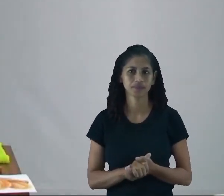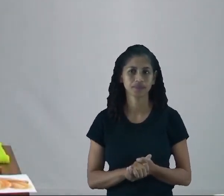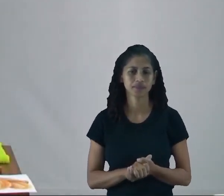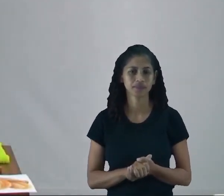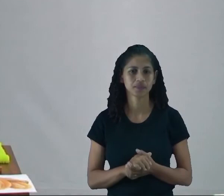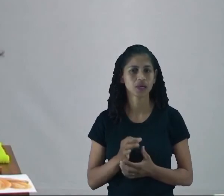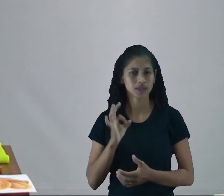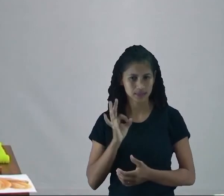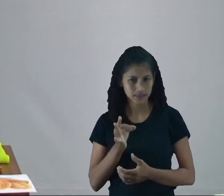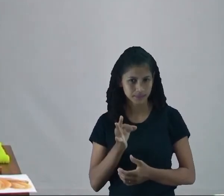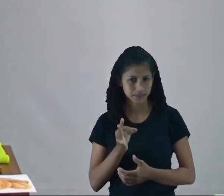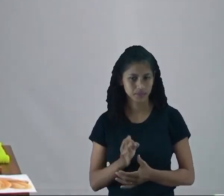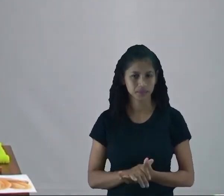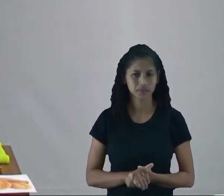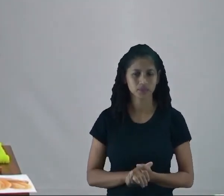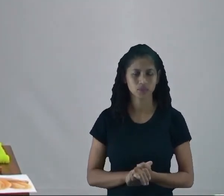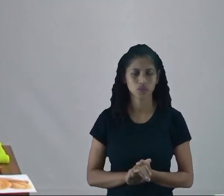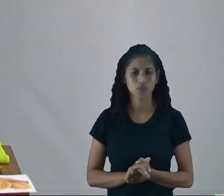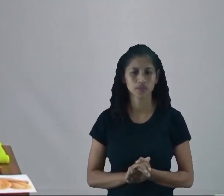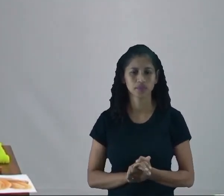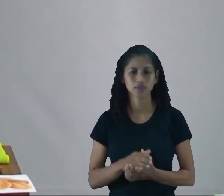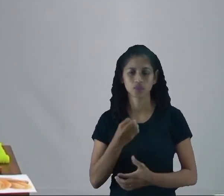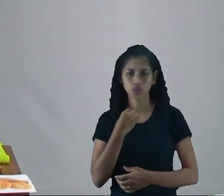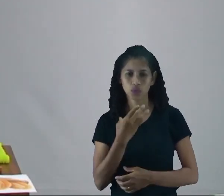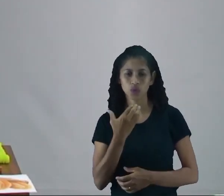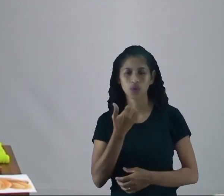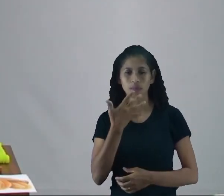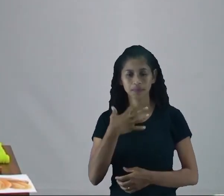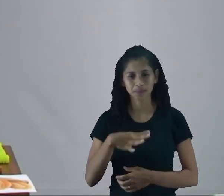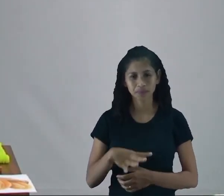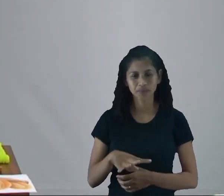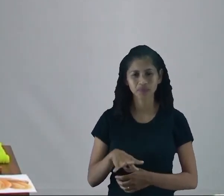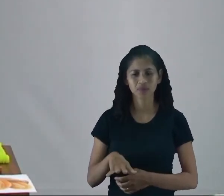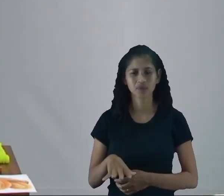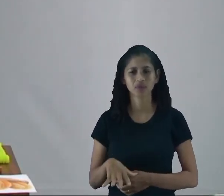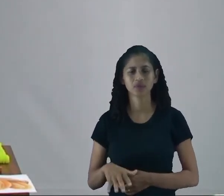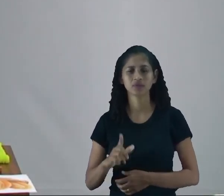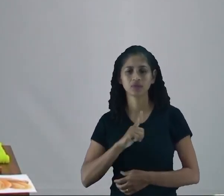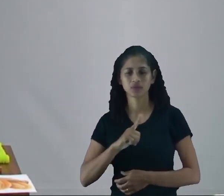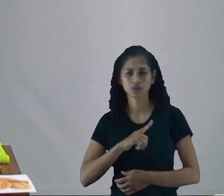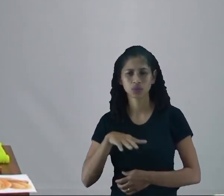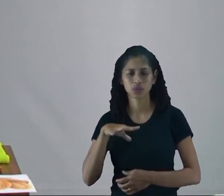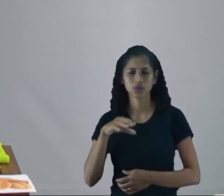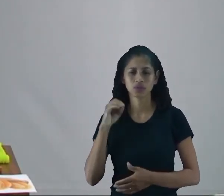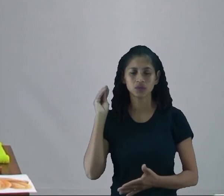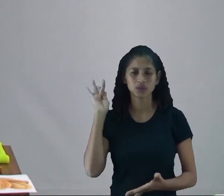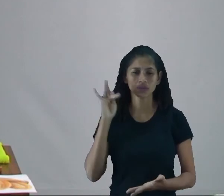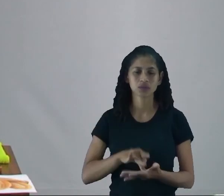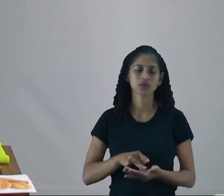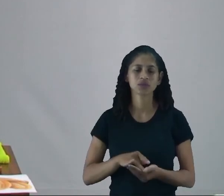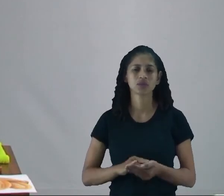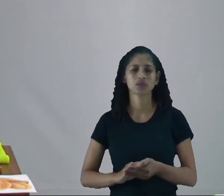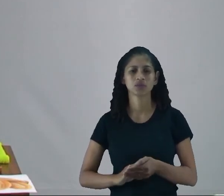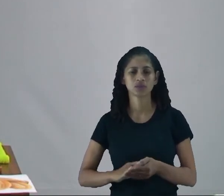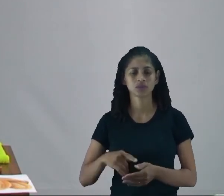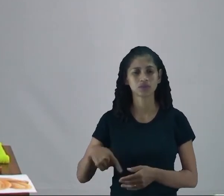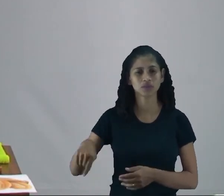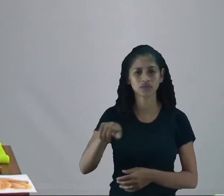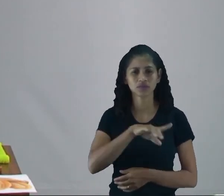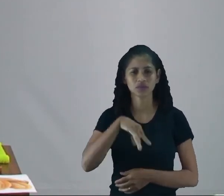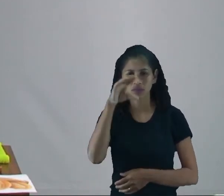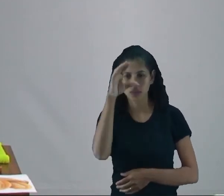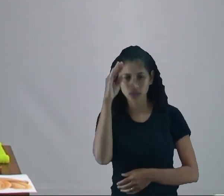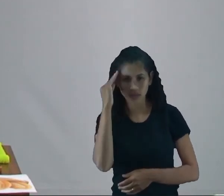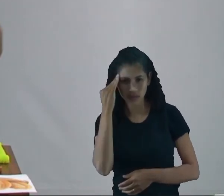Certinho? Muito bem, crianças. Eu tenho certeza que vocês entenderam tudo direitinho. Se